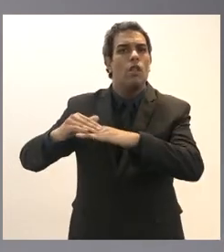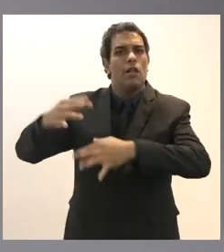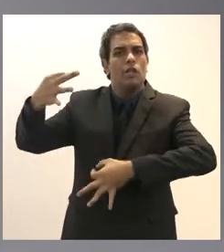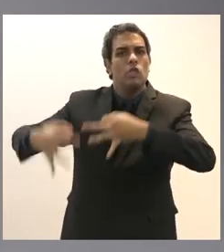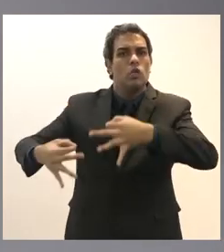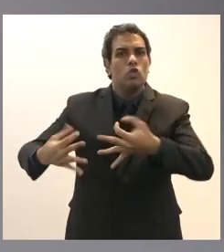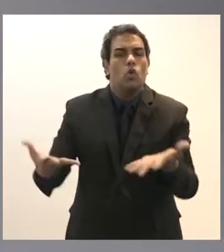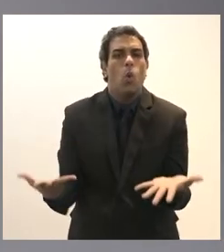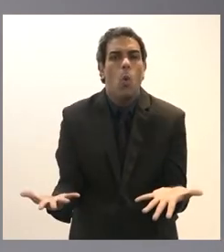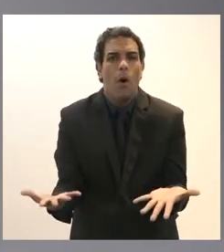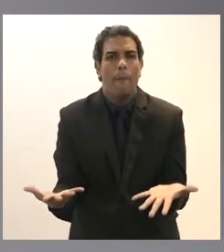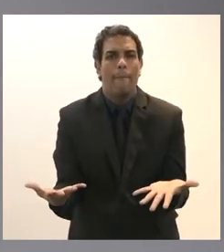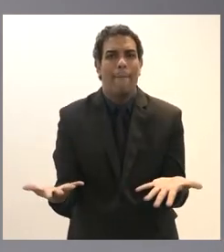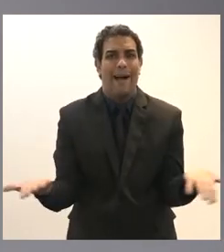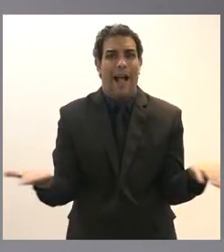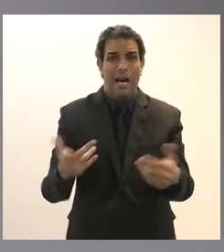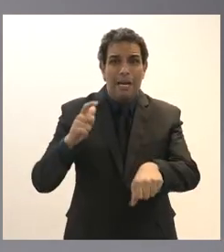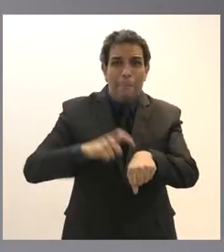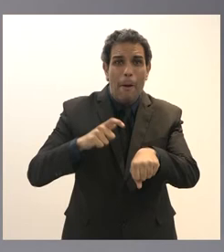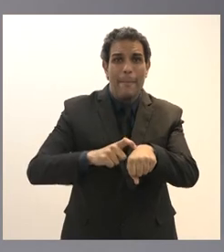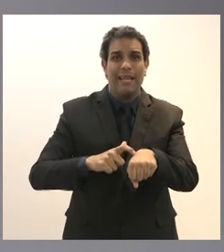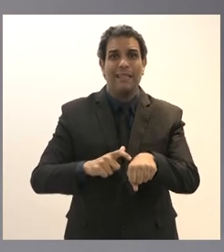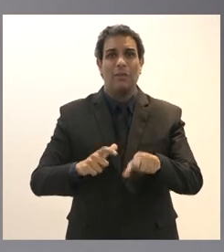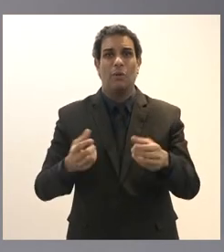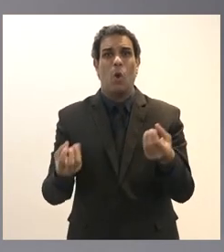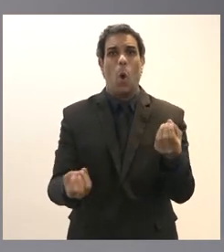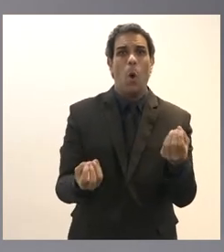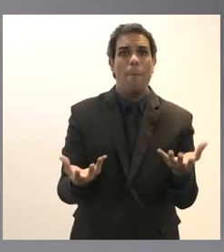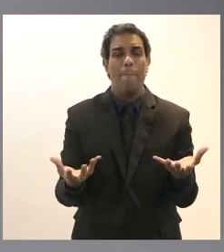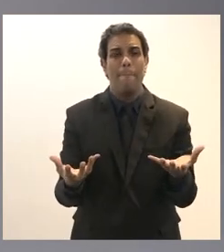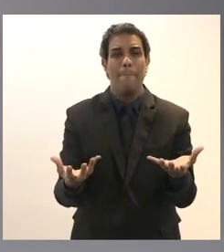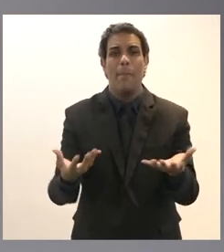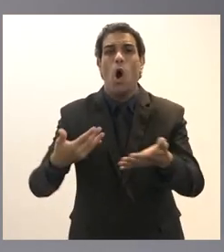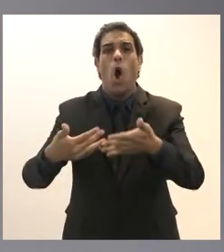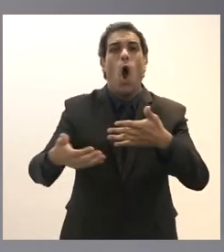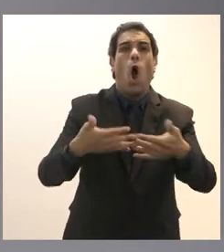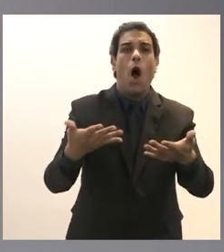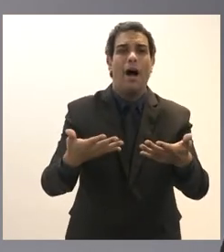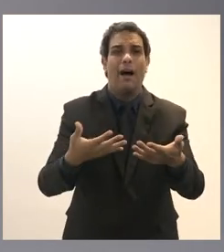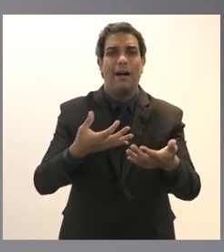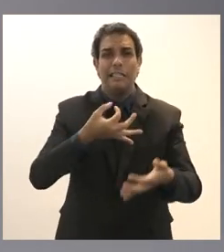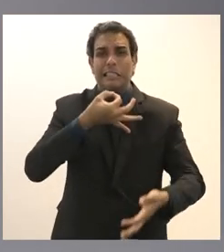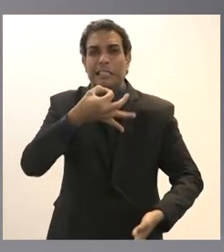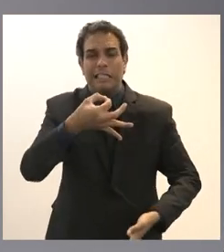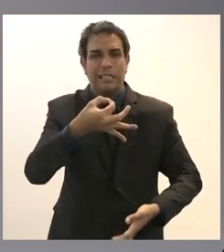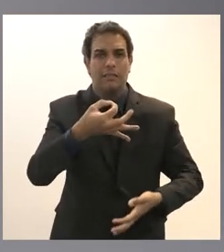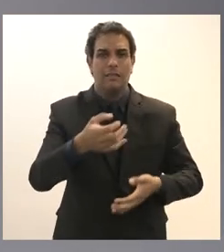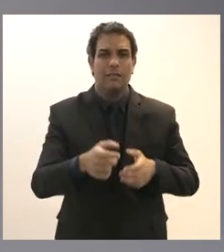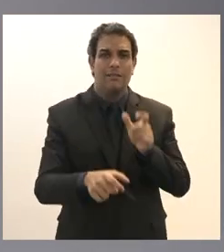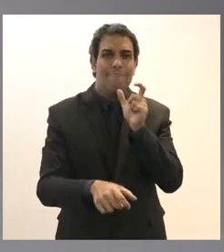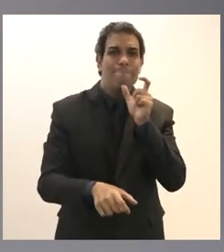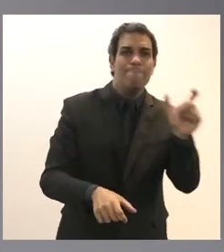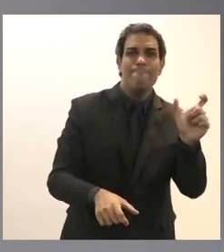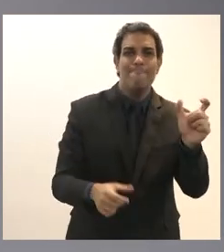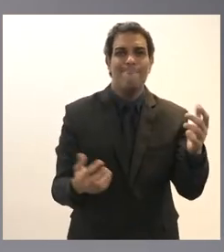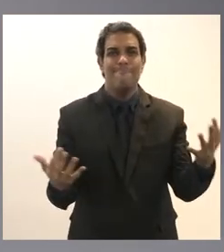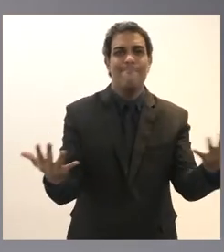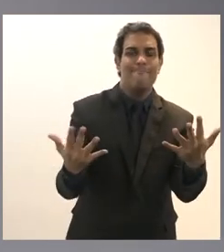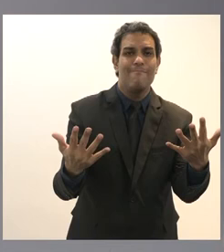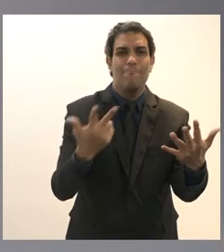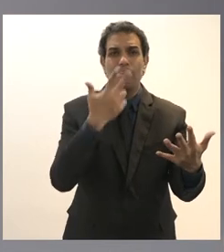é estar diante de uma situação em que qualquer reação qualquer reação fica